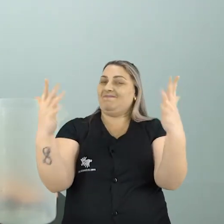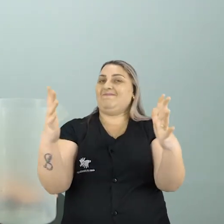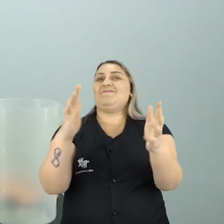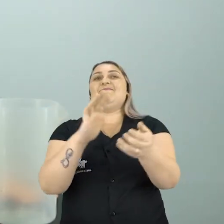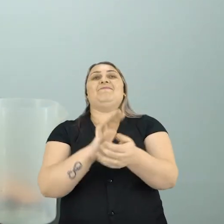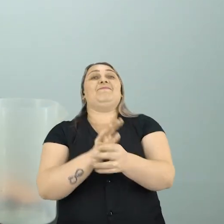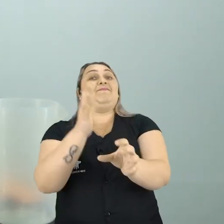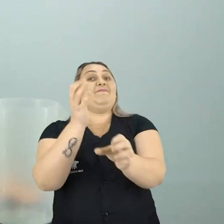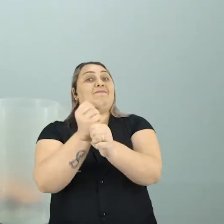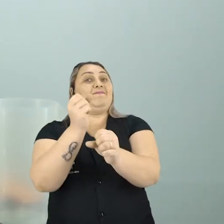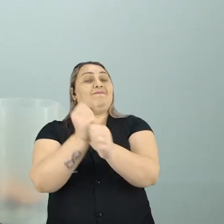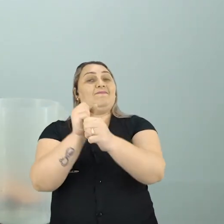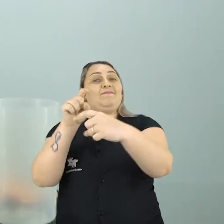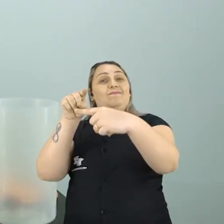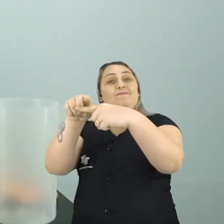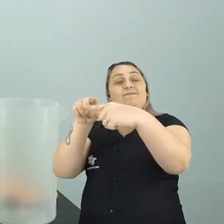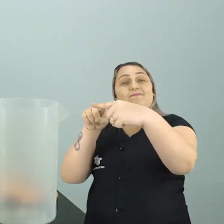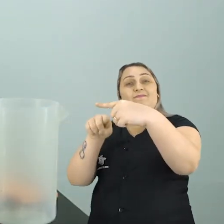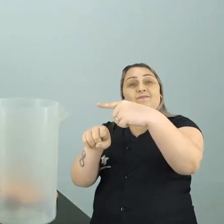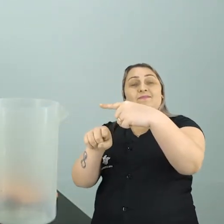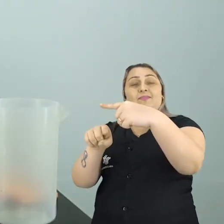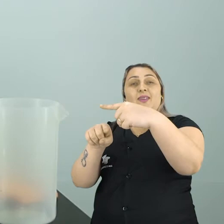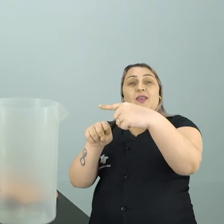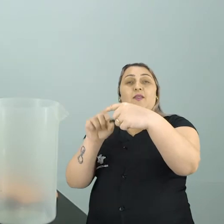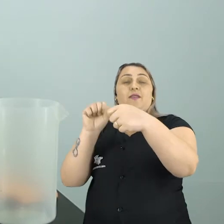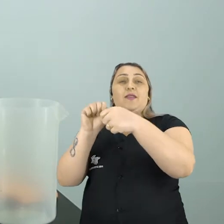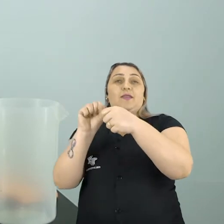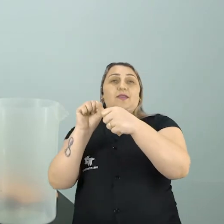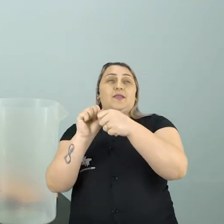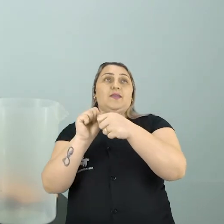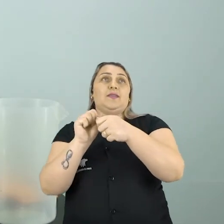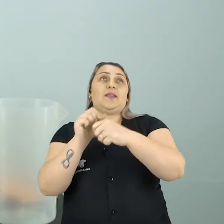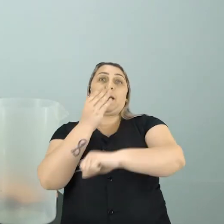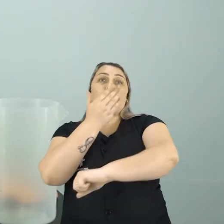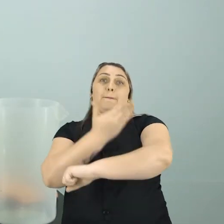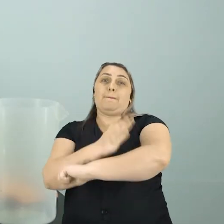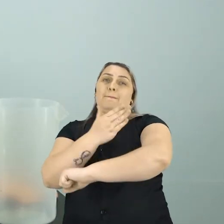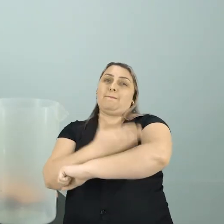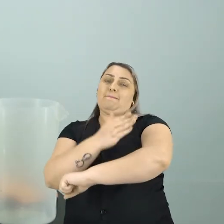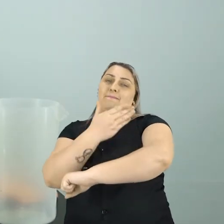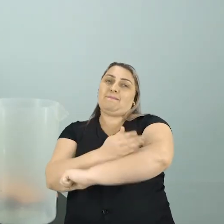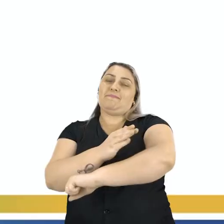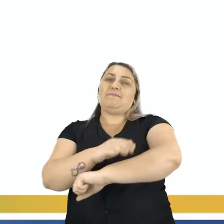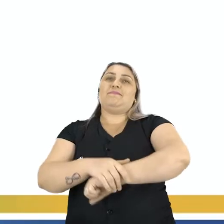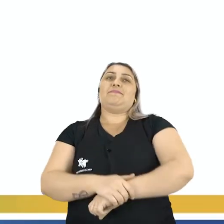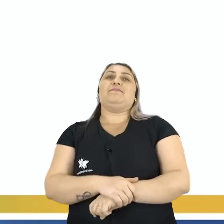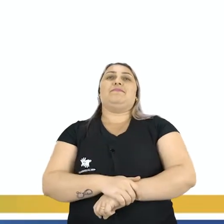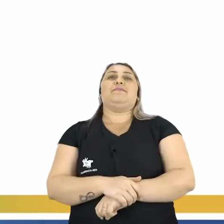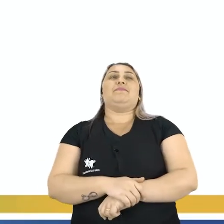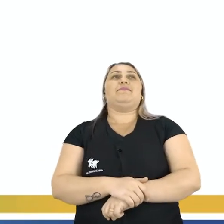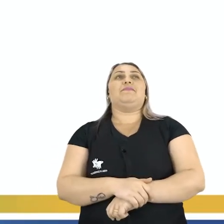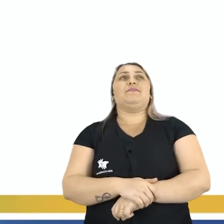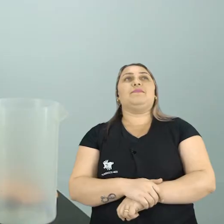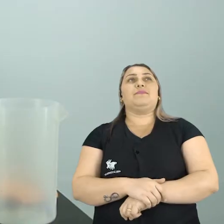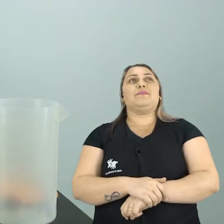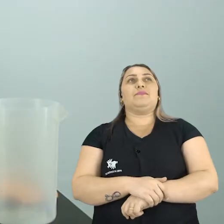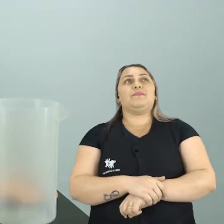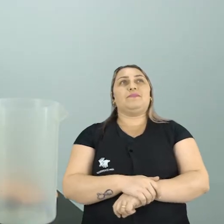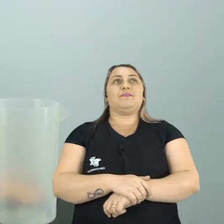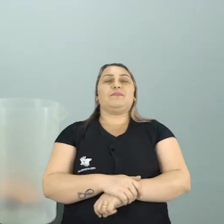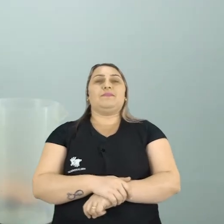Isso é uma conta de divisão Só que nós fizemos isso na prática Vamos para mais uma questão?